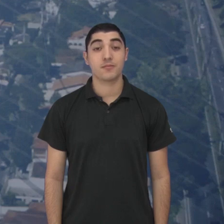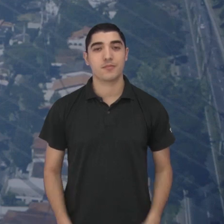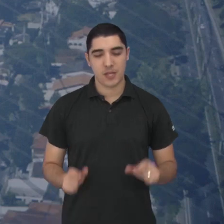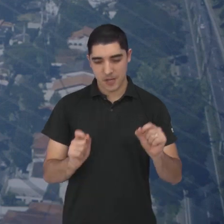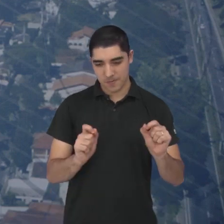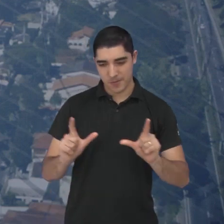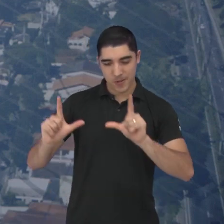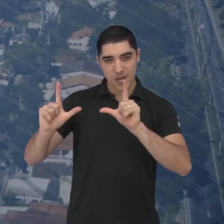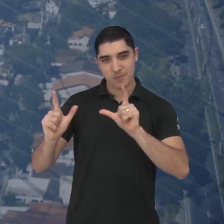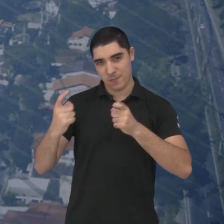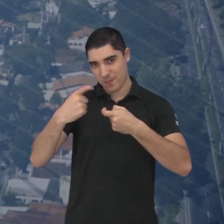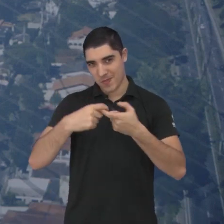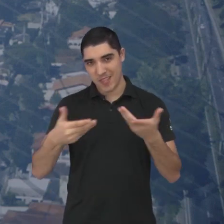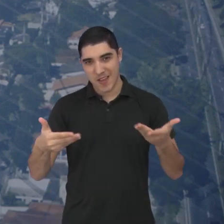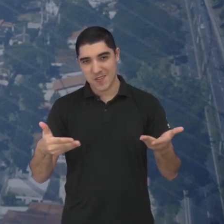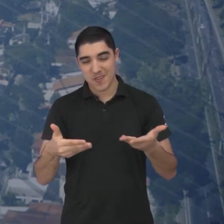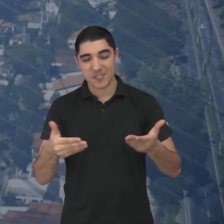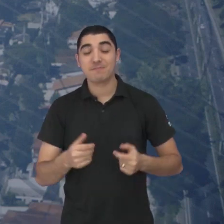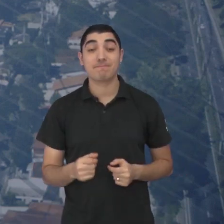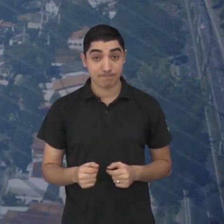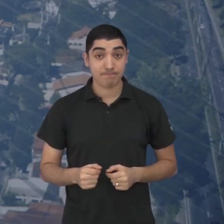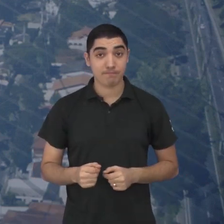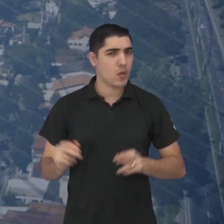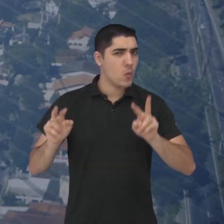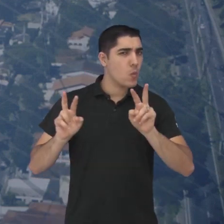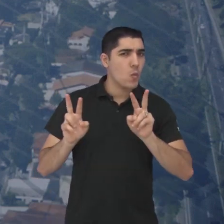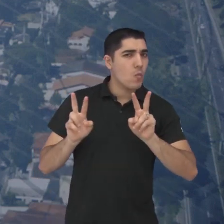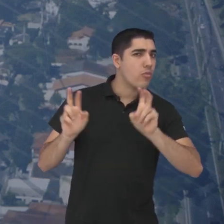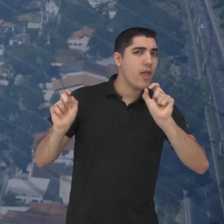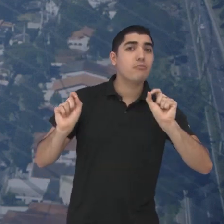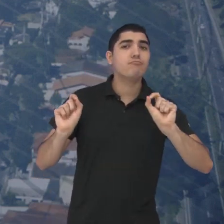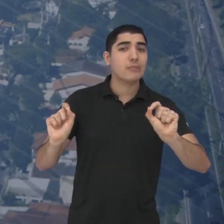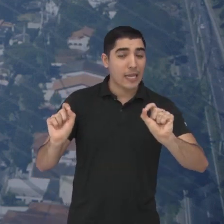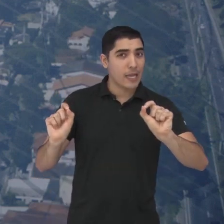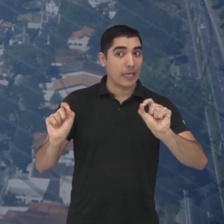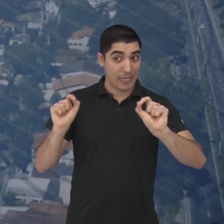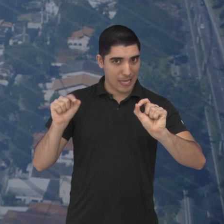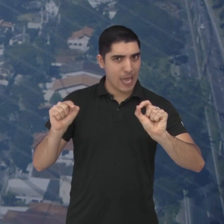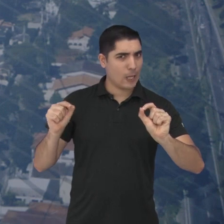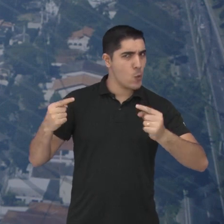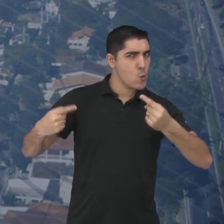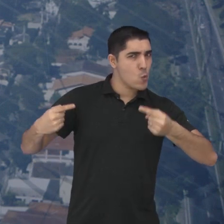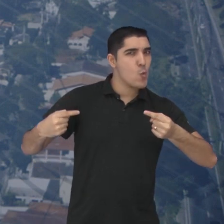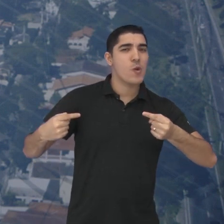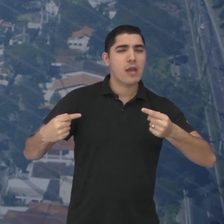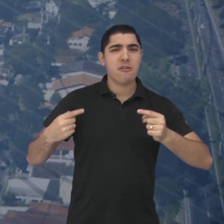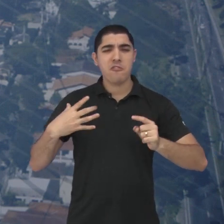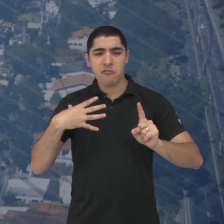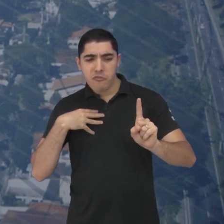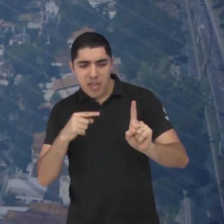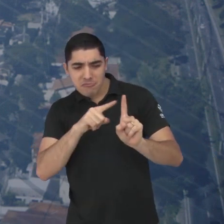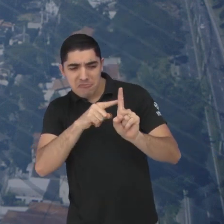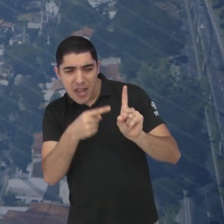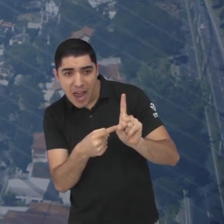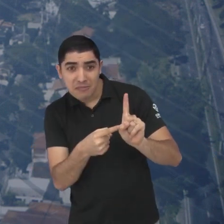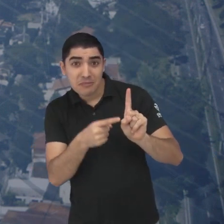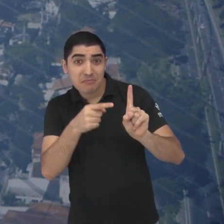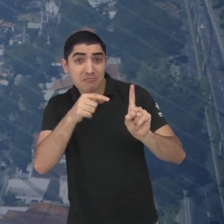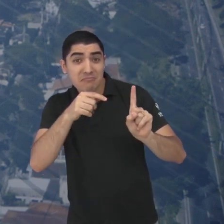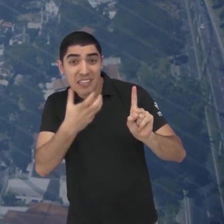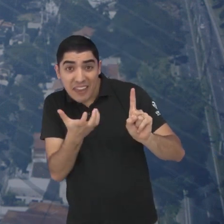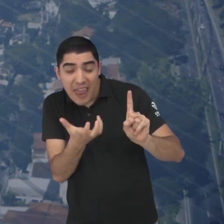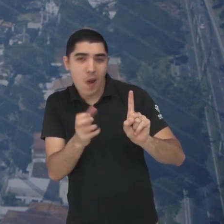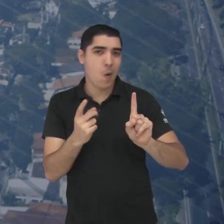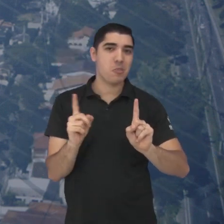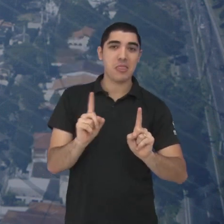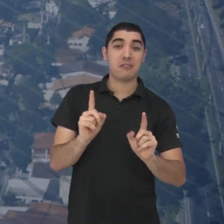Estamos de volta com o Diálogos da Cidade. Hoje, tratando de um tema um cadinho polêmico, ter ou não ter filhos, gente, eis a questão.